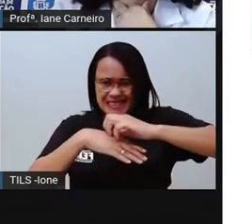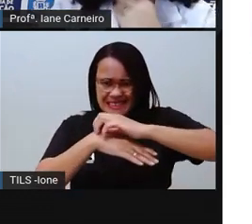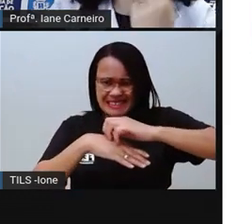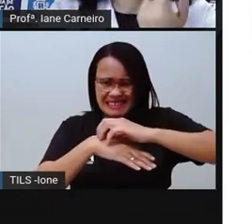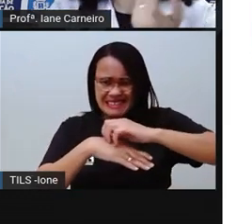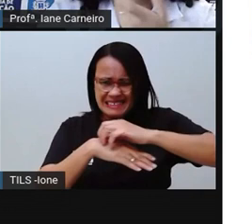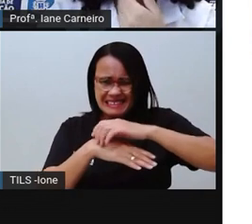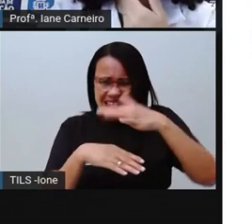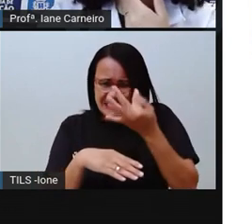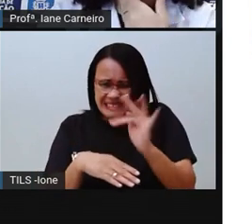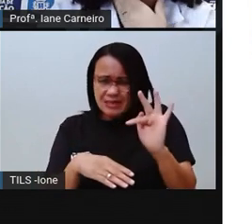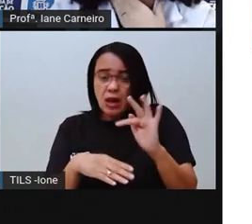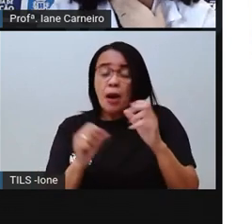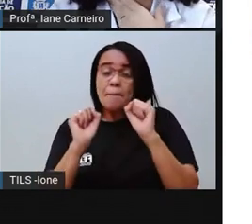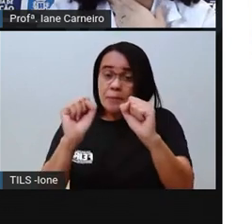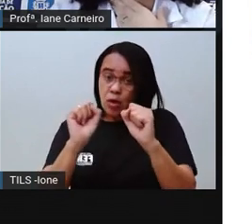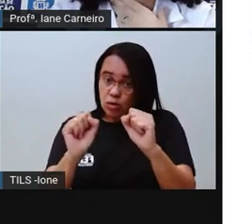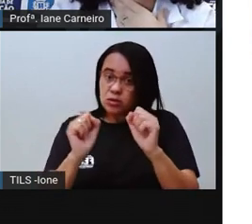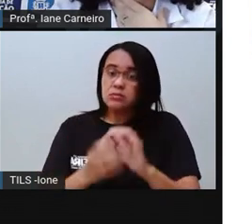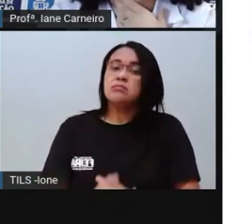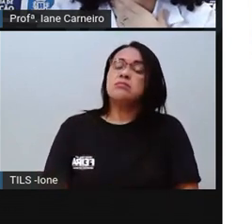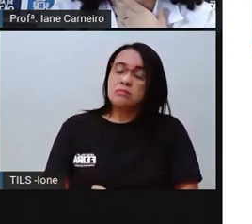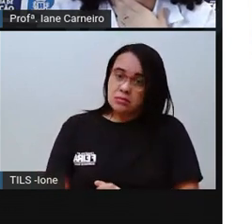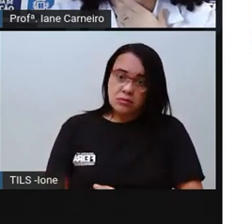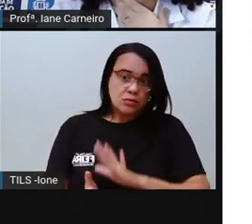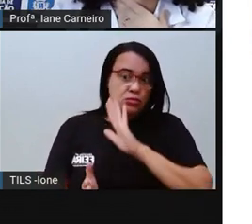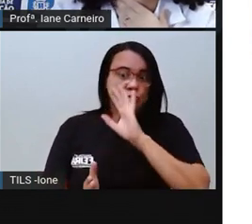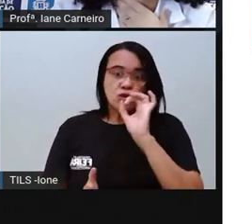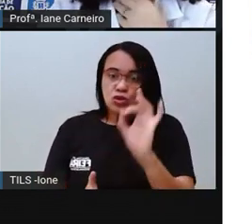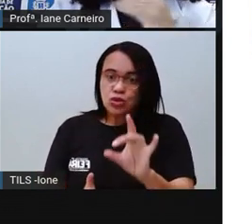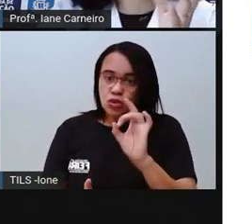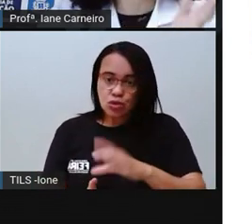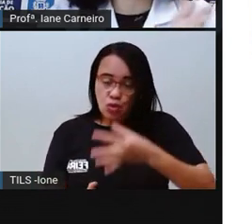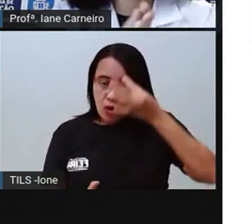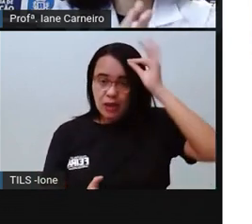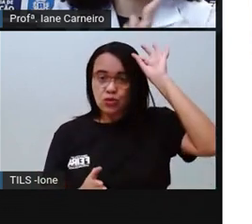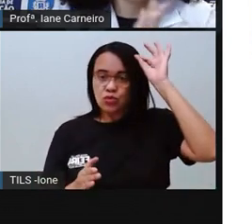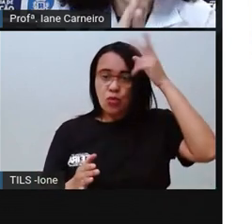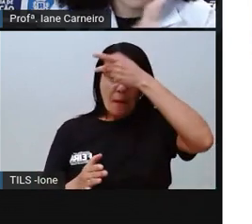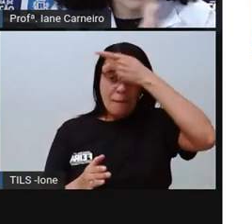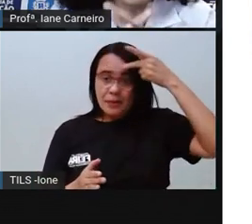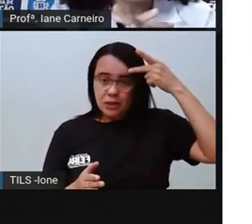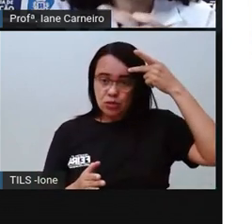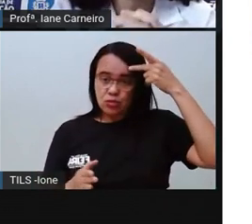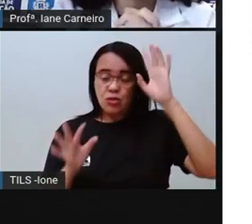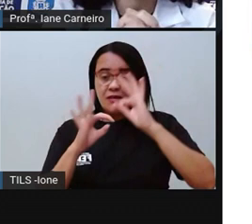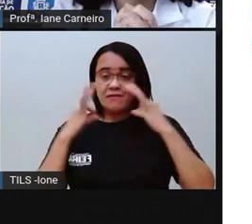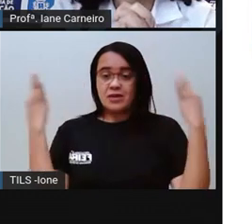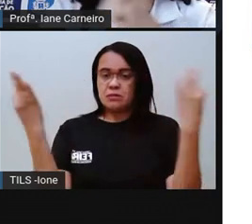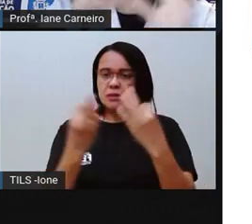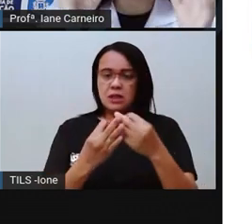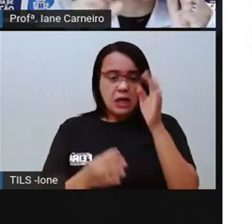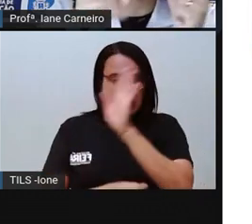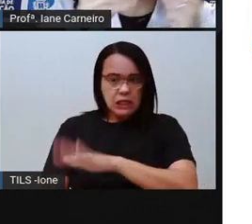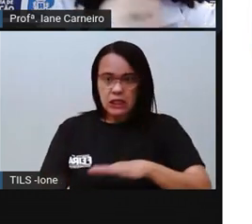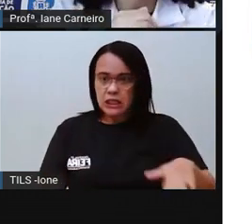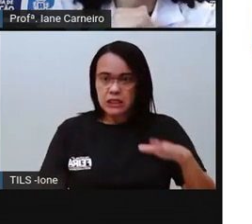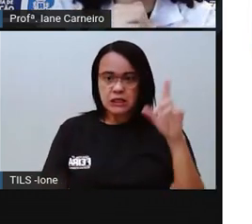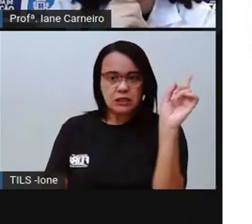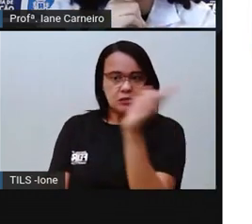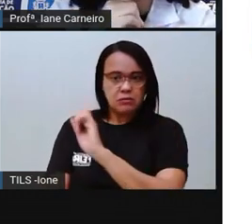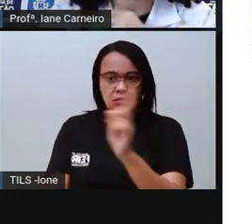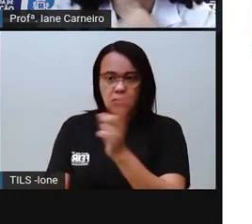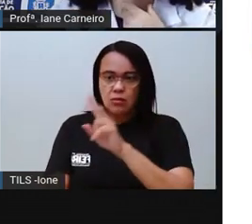machuca a nossa pele. Então, só adultos que sabem manipular, manusear esse, mexer nesse